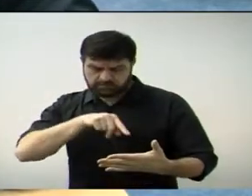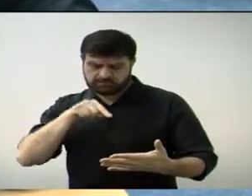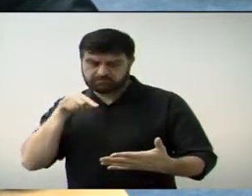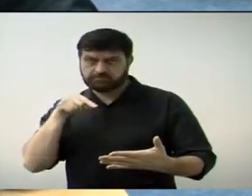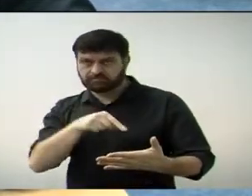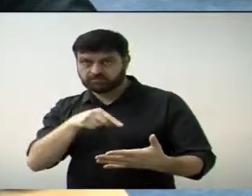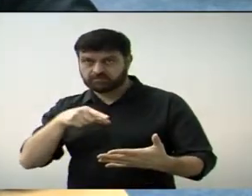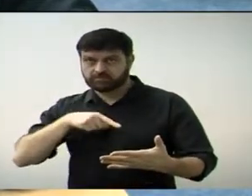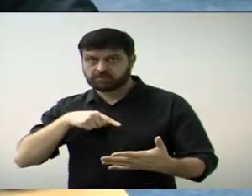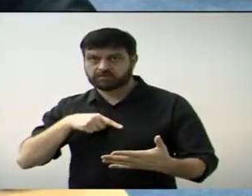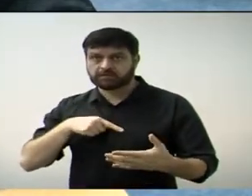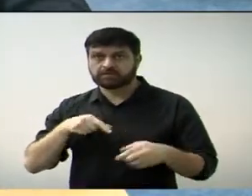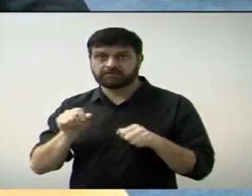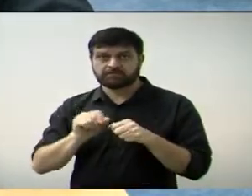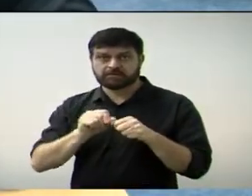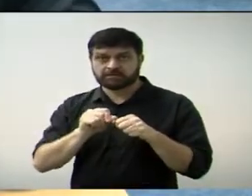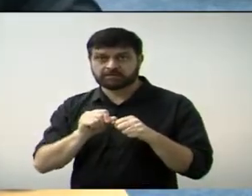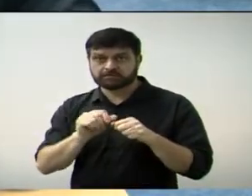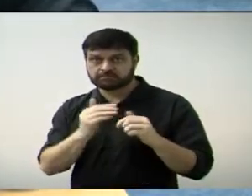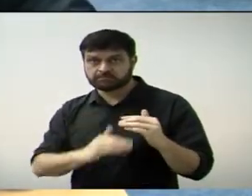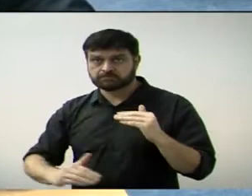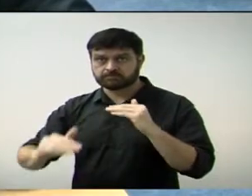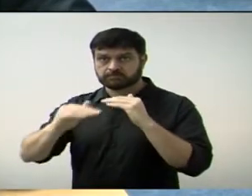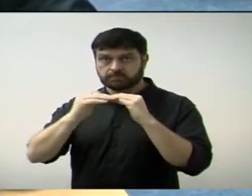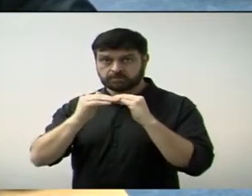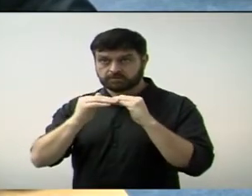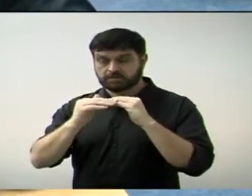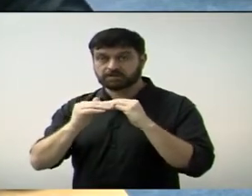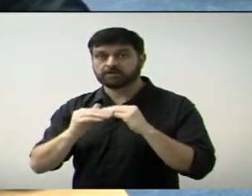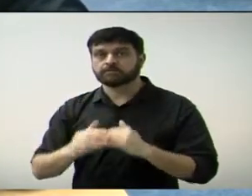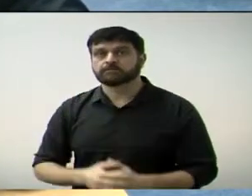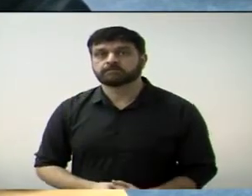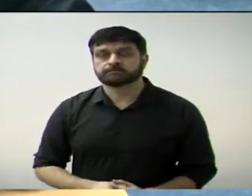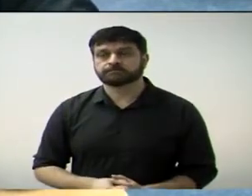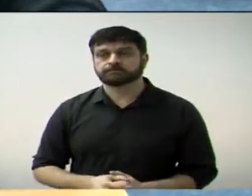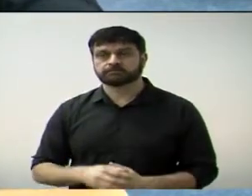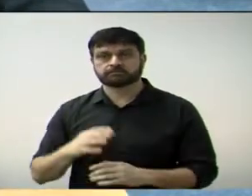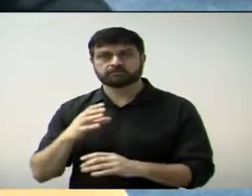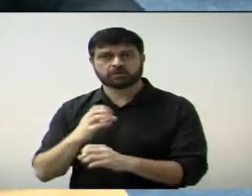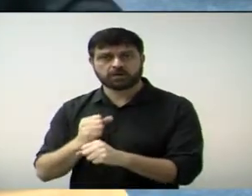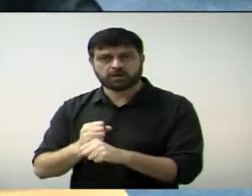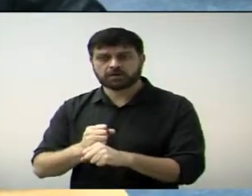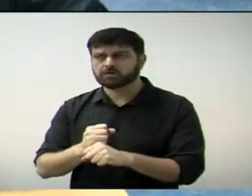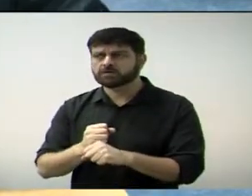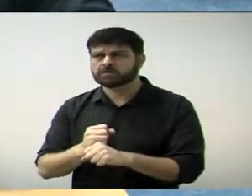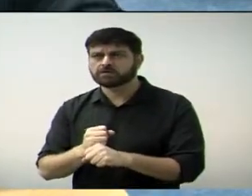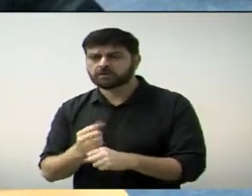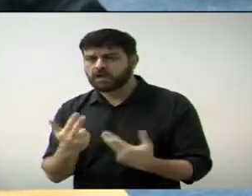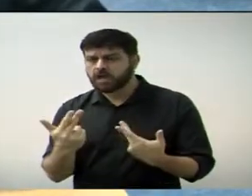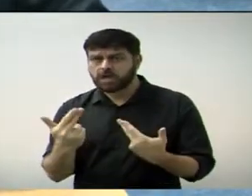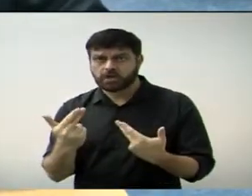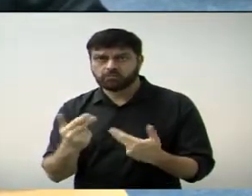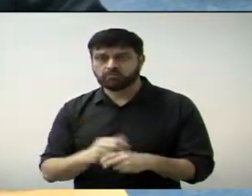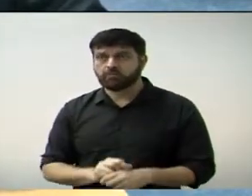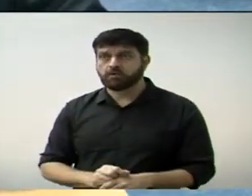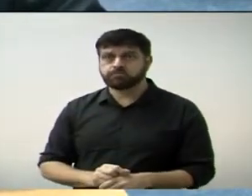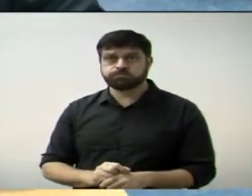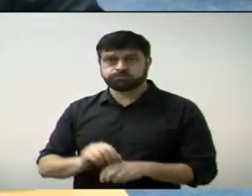colocando a igualdade de notas como a educação nacional.